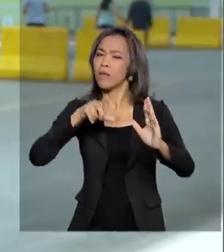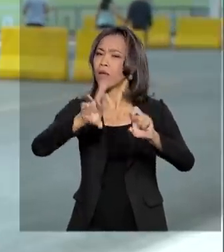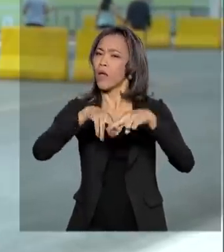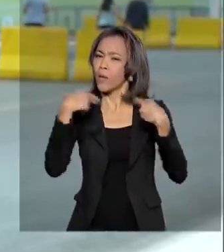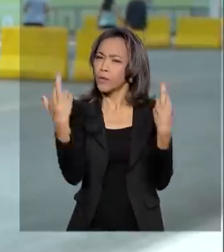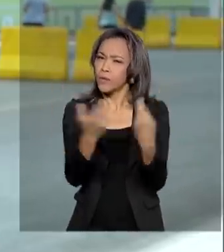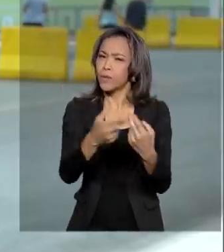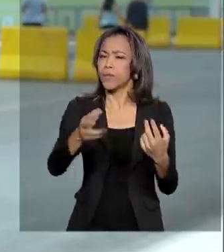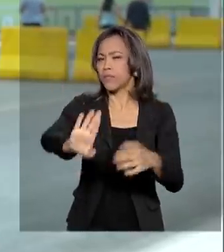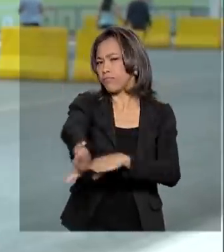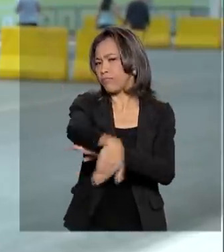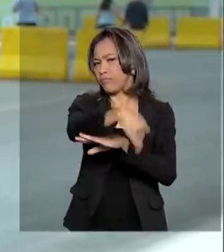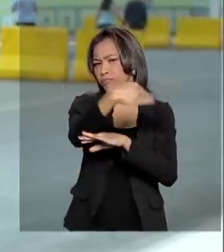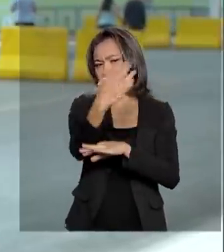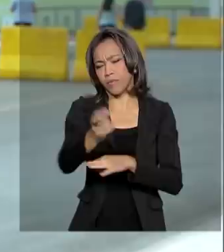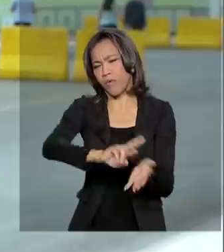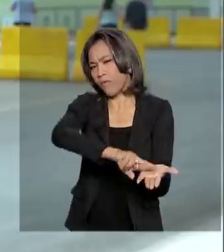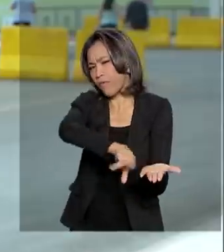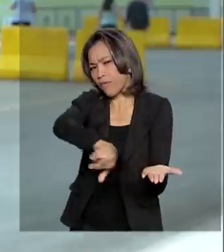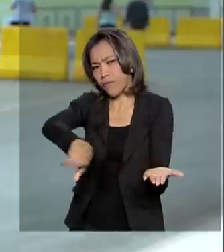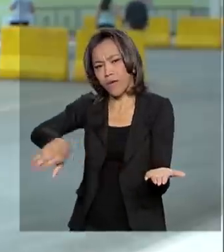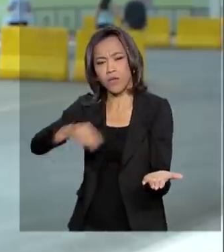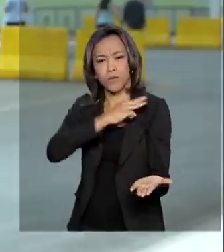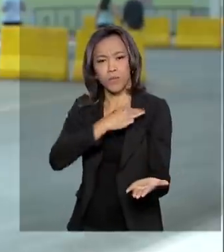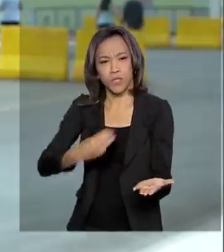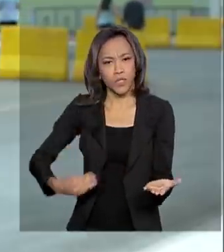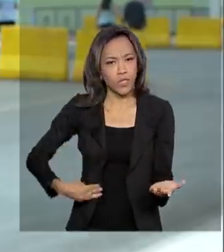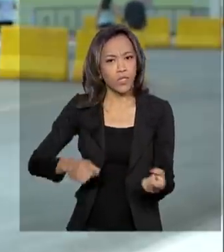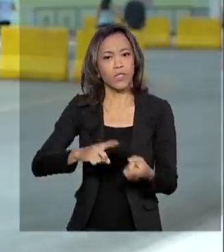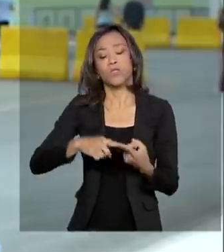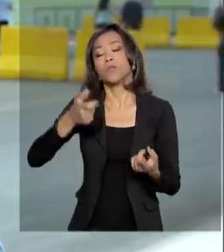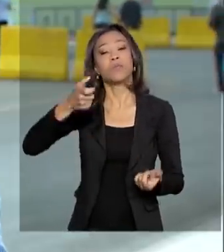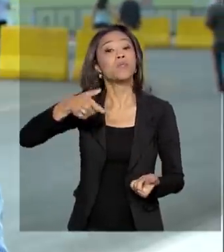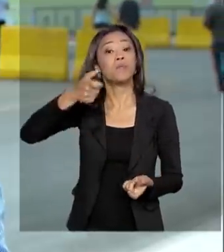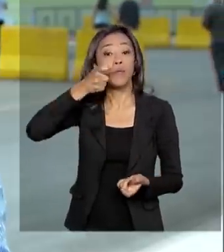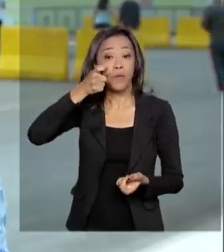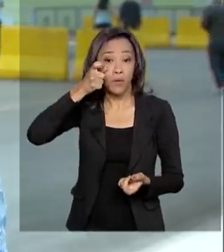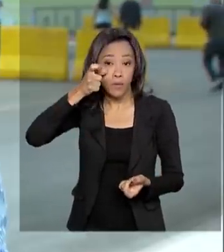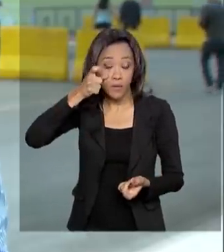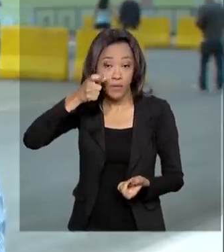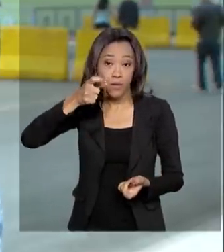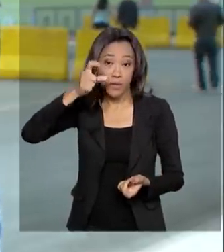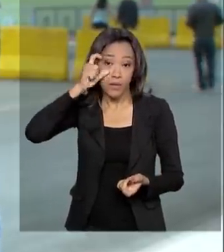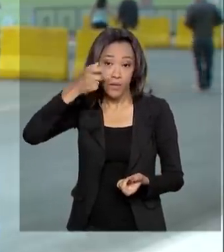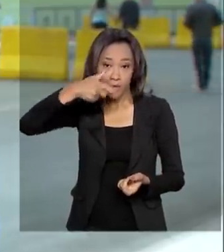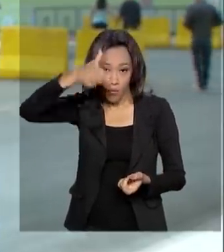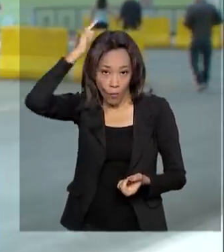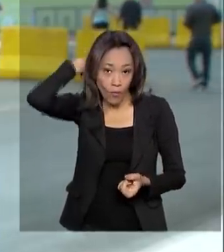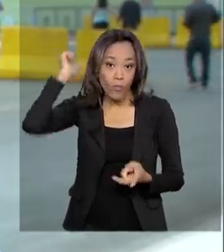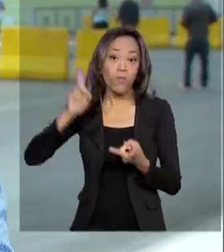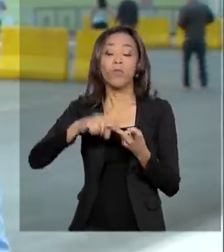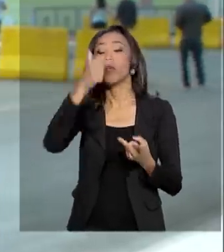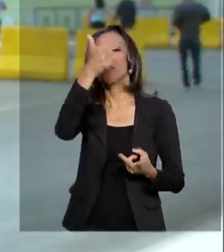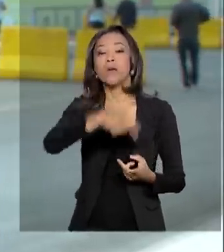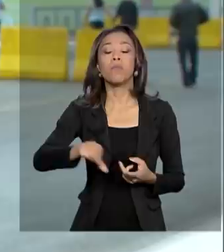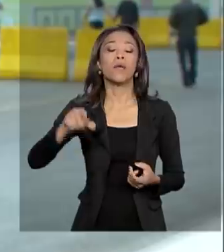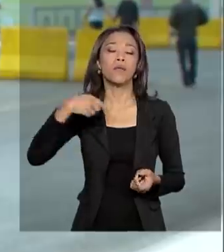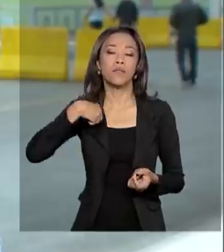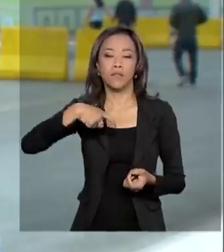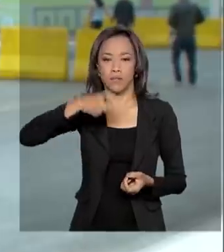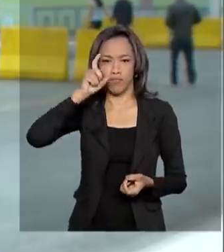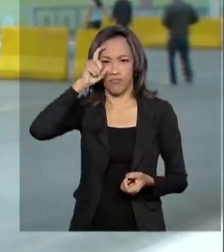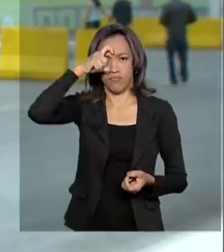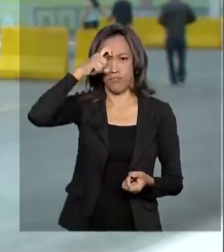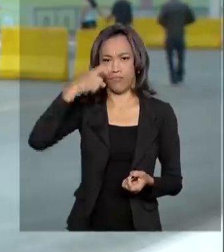dia com vários ministros, entre eles Paulo Guedes, da Economia, e Sérgio Moro, da Justiça e Segurança Pública. E hoje o